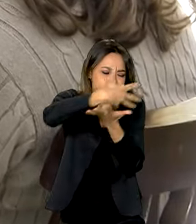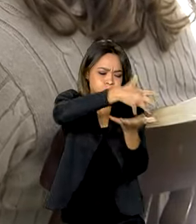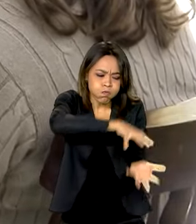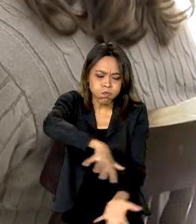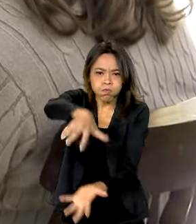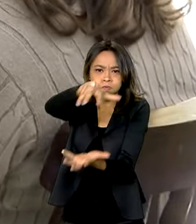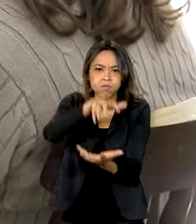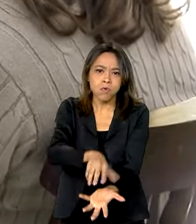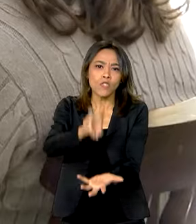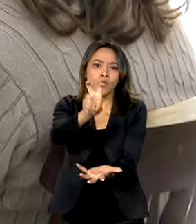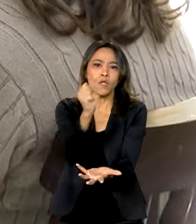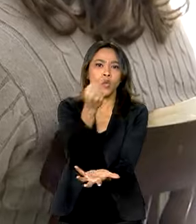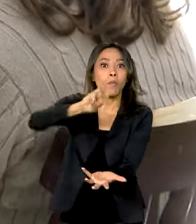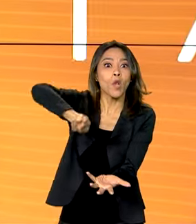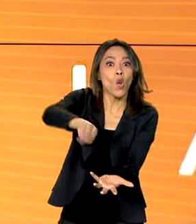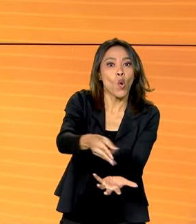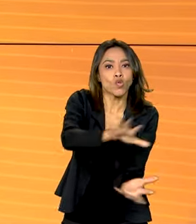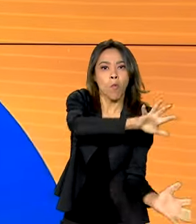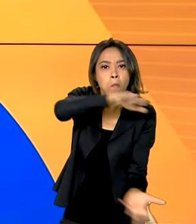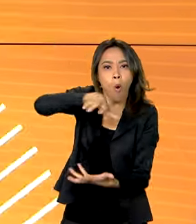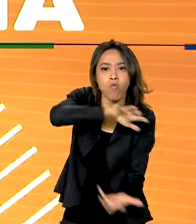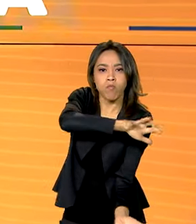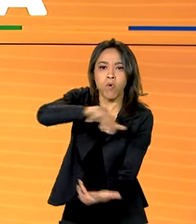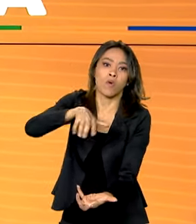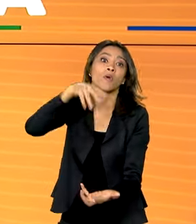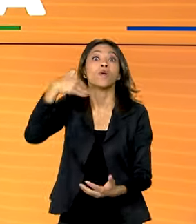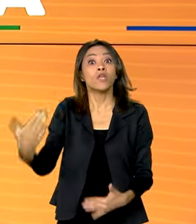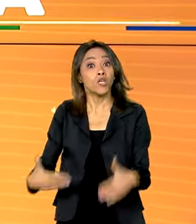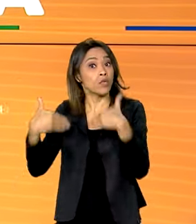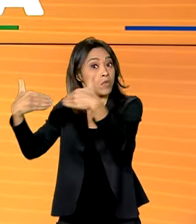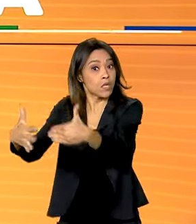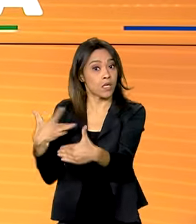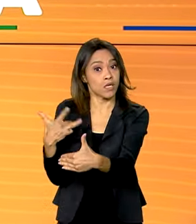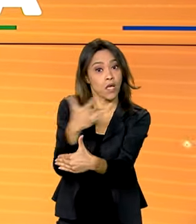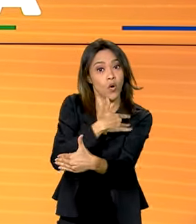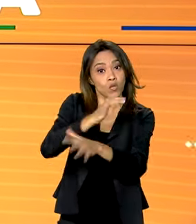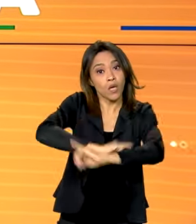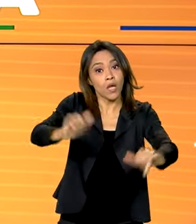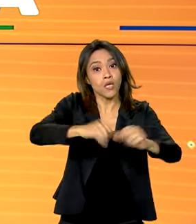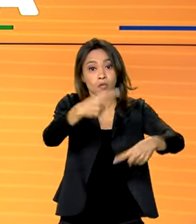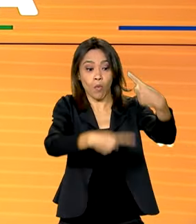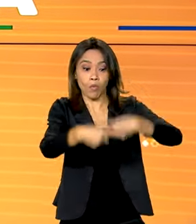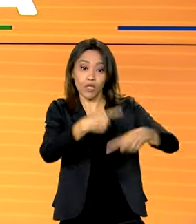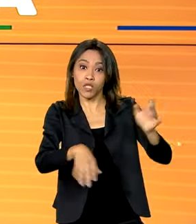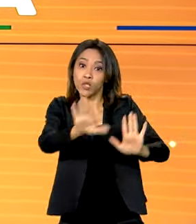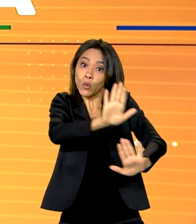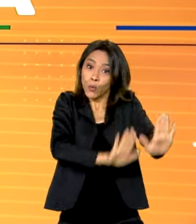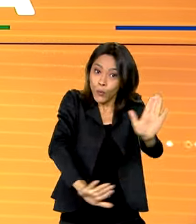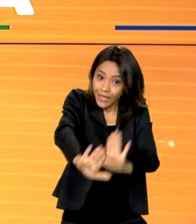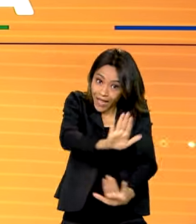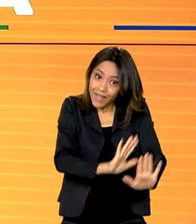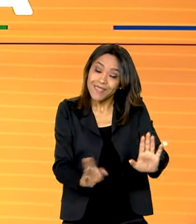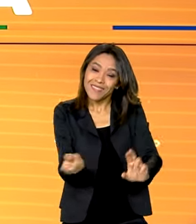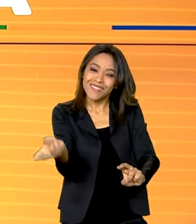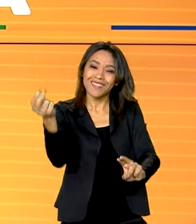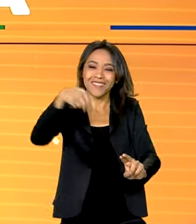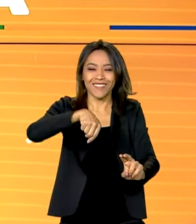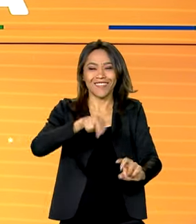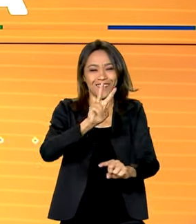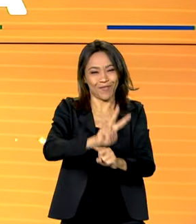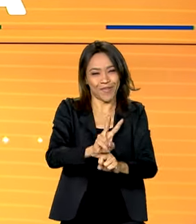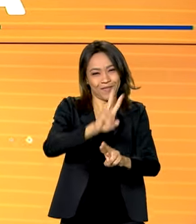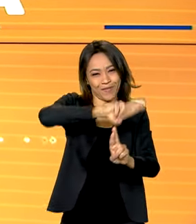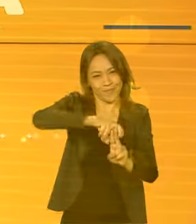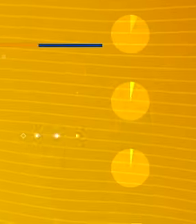milhões de sacas do produto. E o Ministério da Saúde lança a Política Nacional de Cuidados Paliativos no SUS. A gente volta em